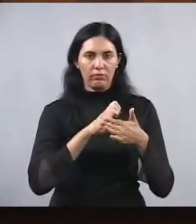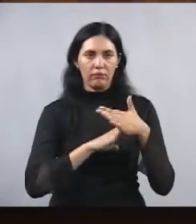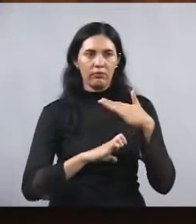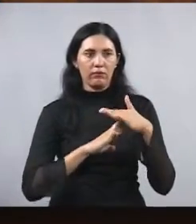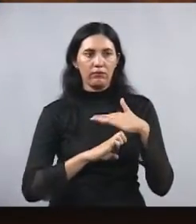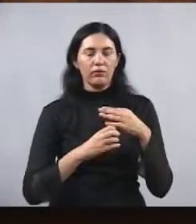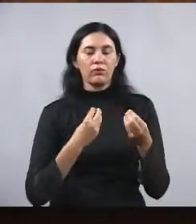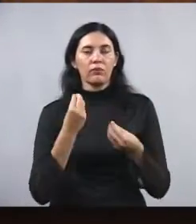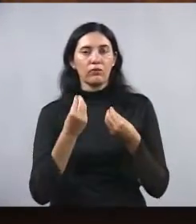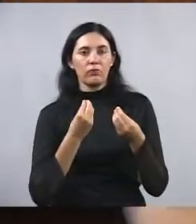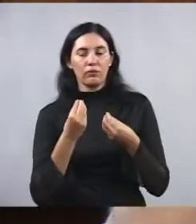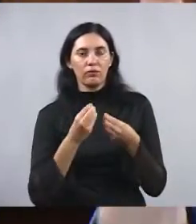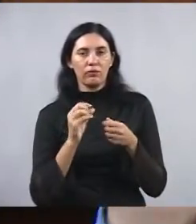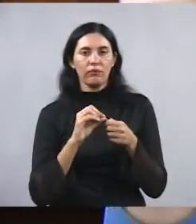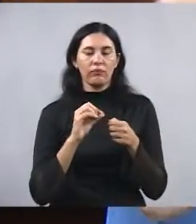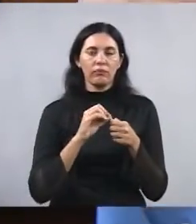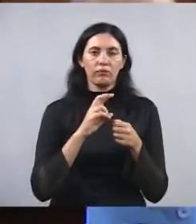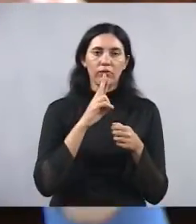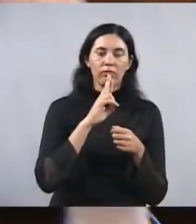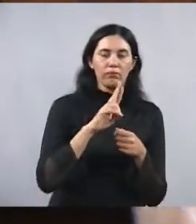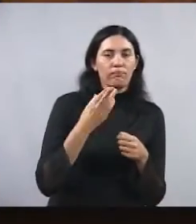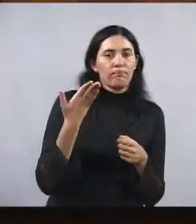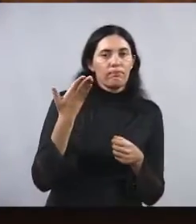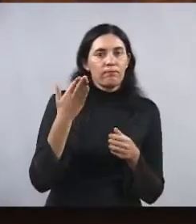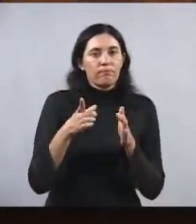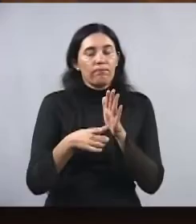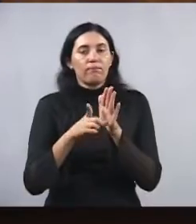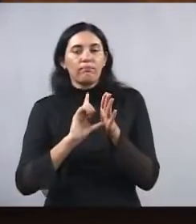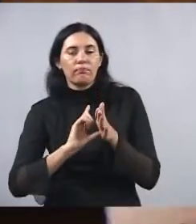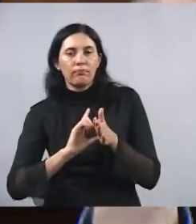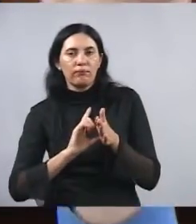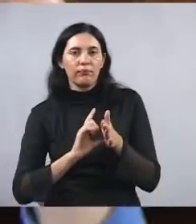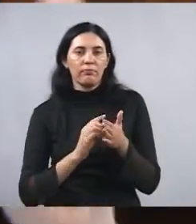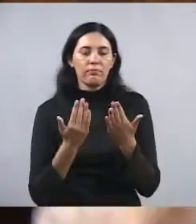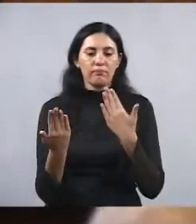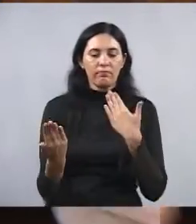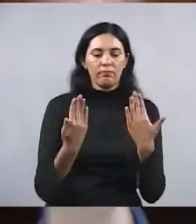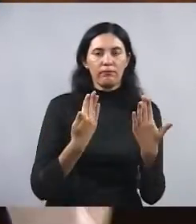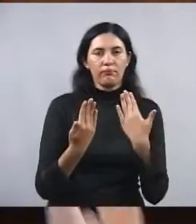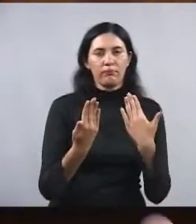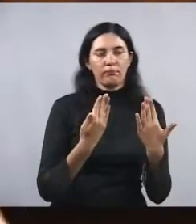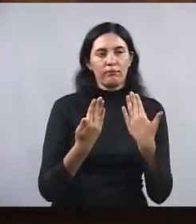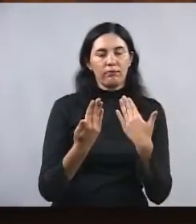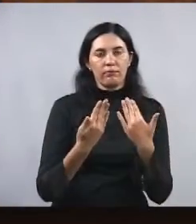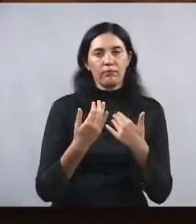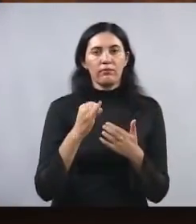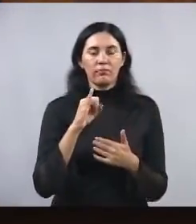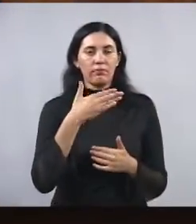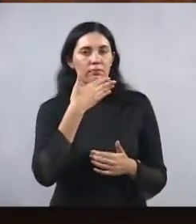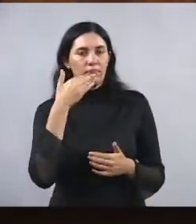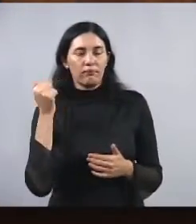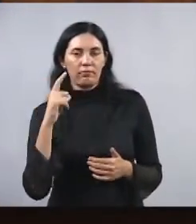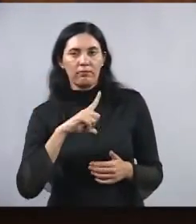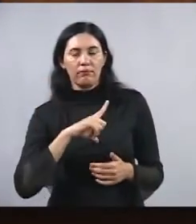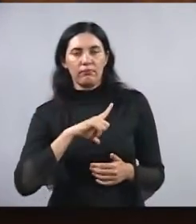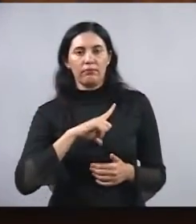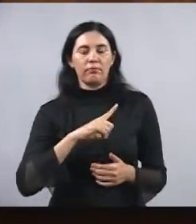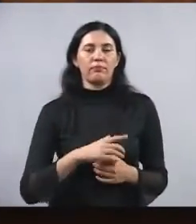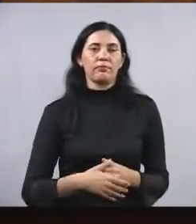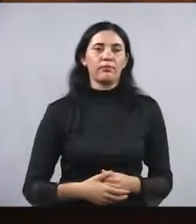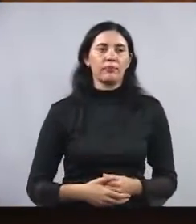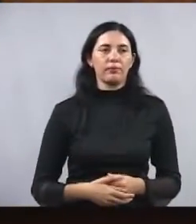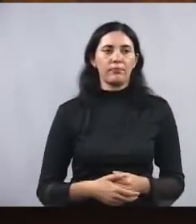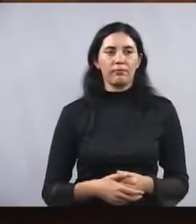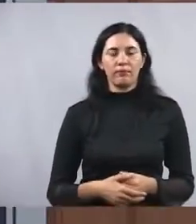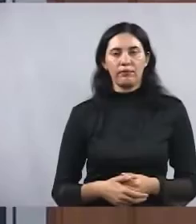anterior? Nós precisamos ter um parâmetro para saber se o que vai vir a ser feito corresponde a alguma melhoria efetiva com o que historicamente já vinha sendo